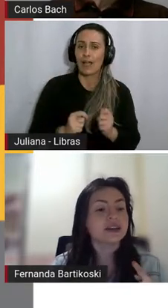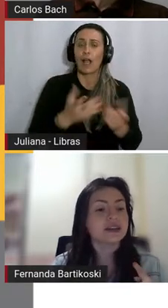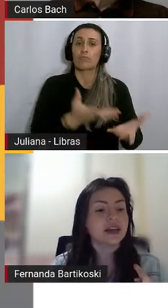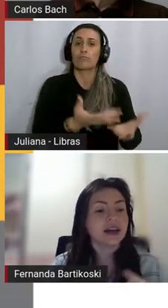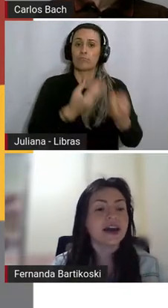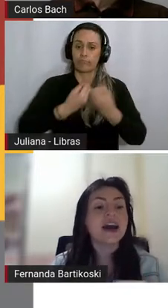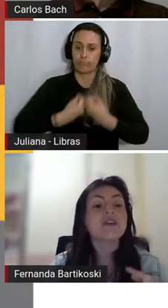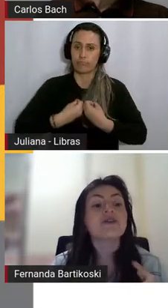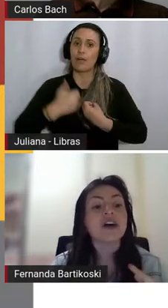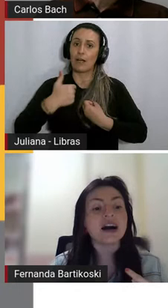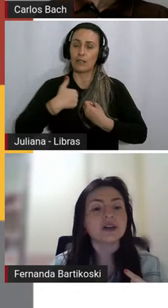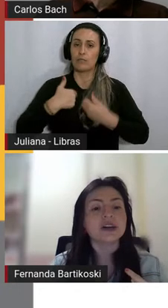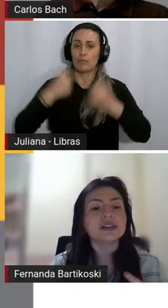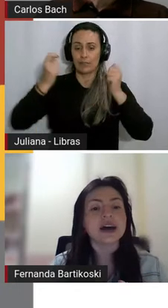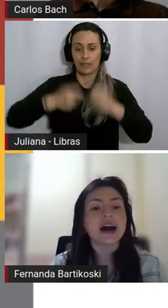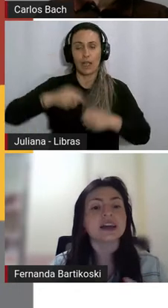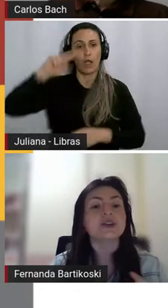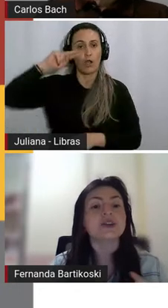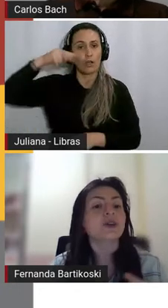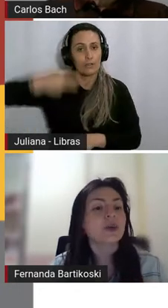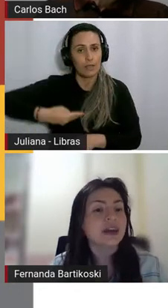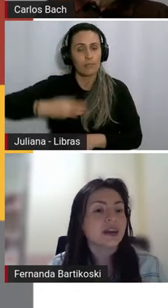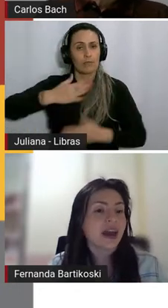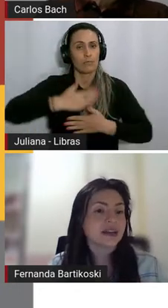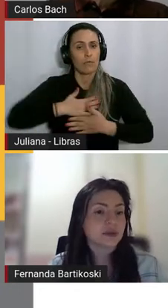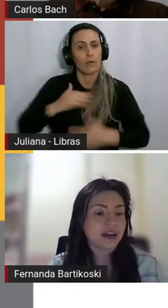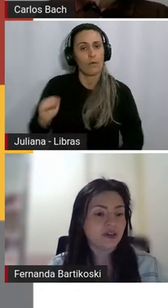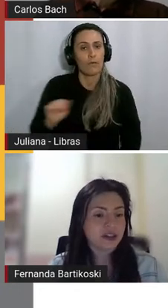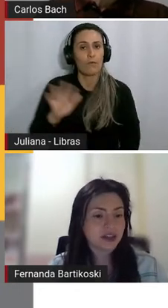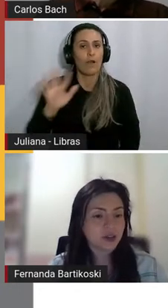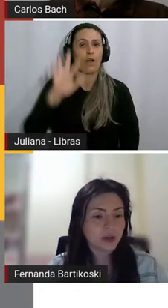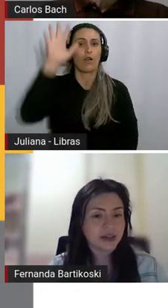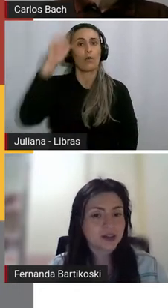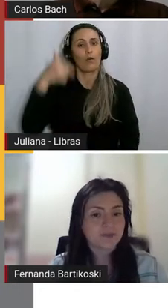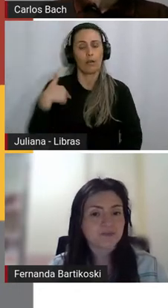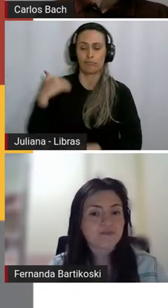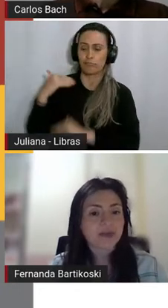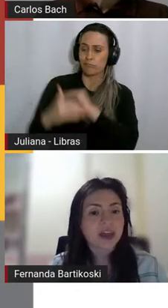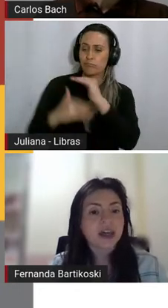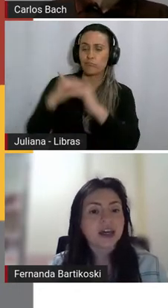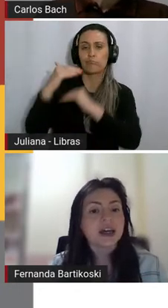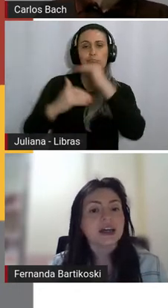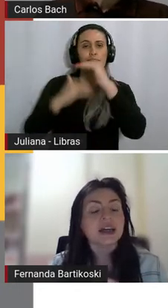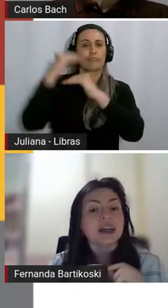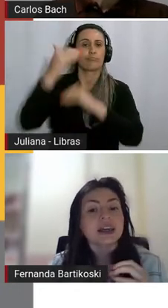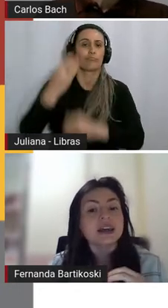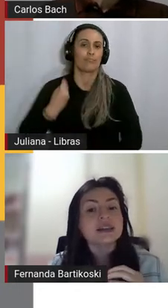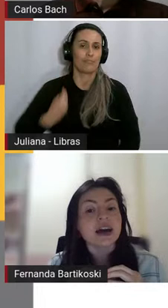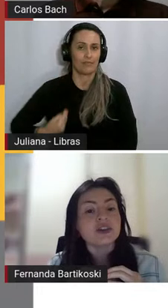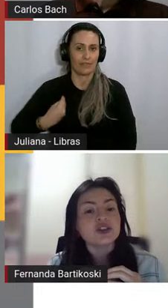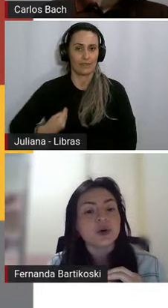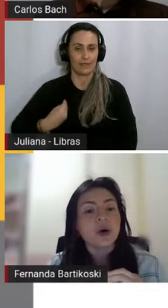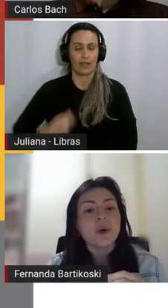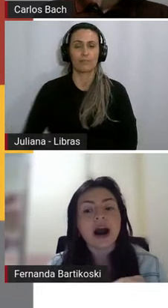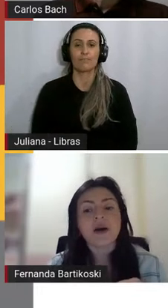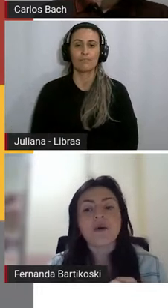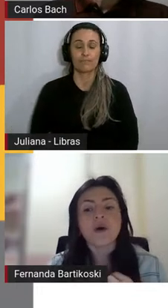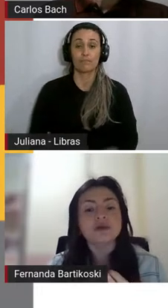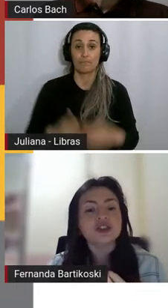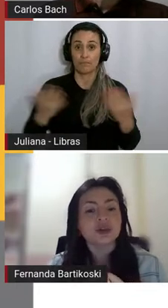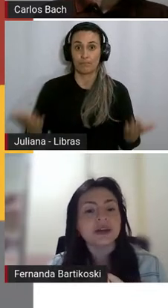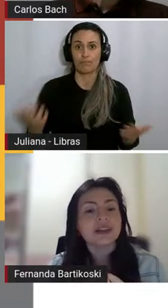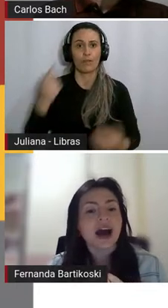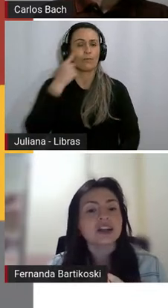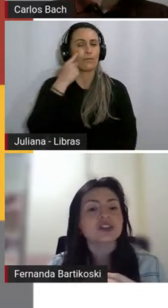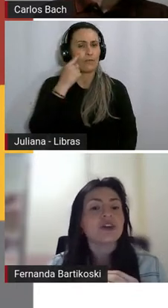reconhecer, valorizar e fruir essas manifestações. E está em jogo a